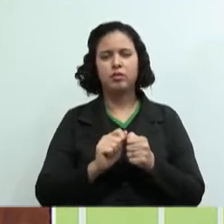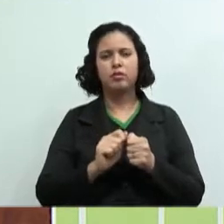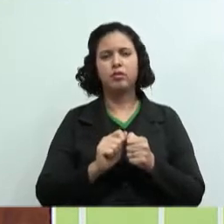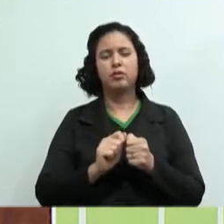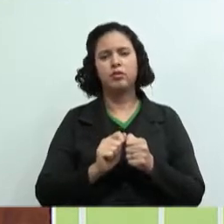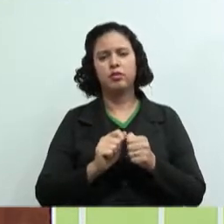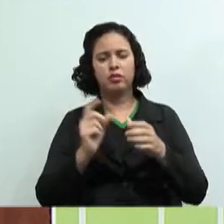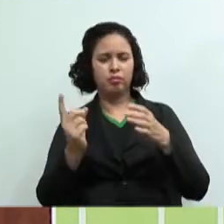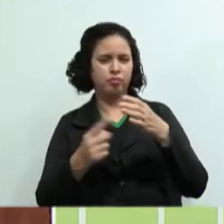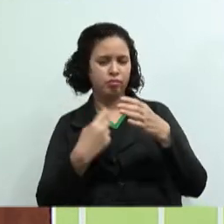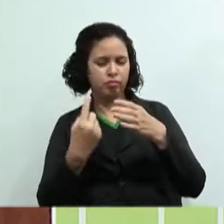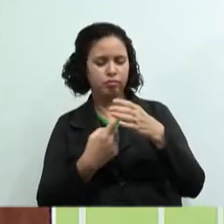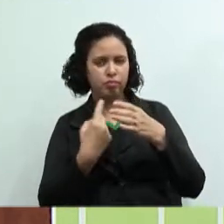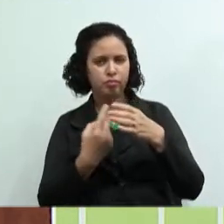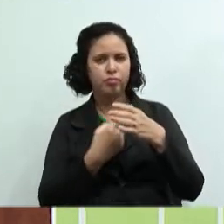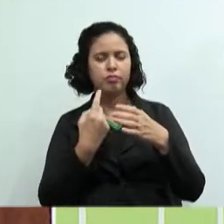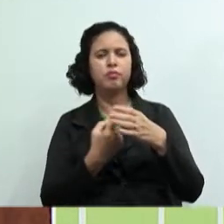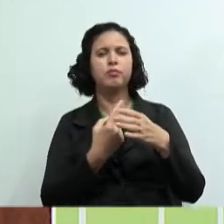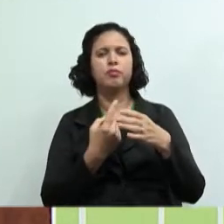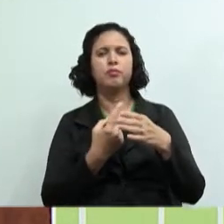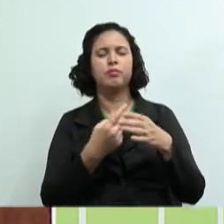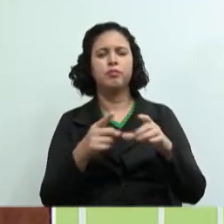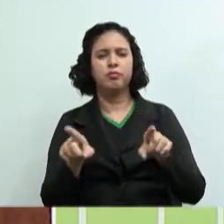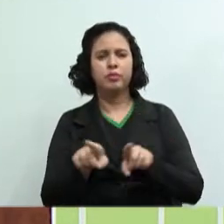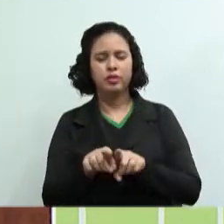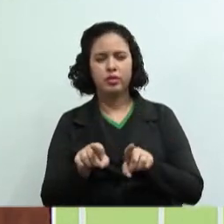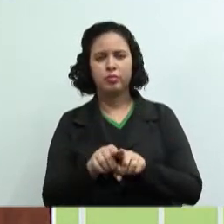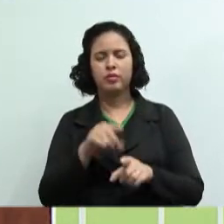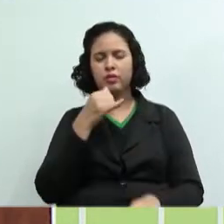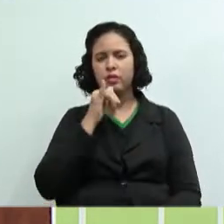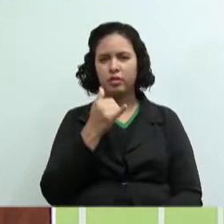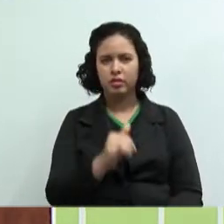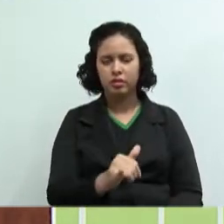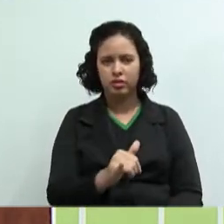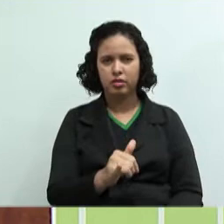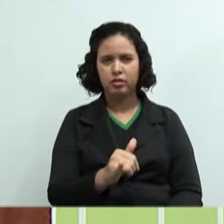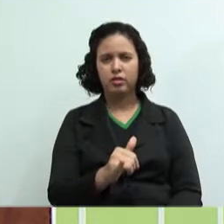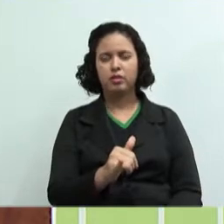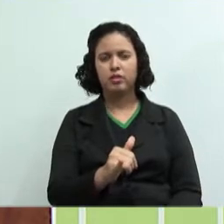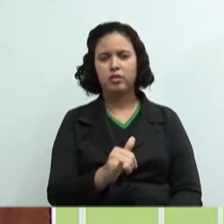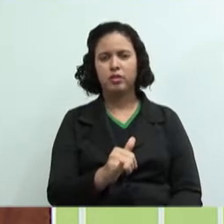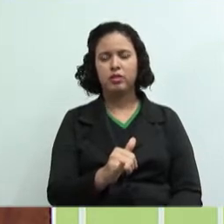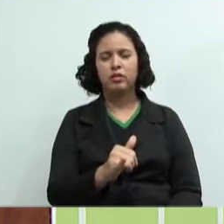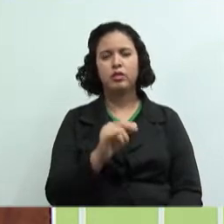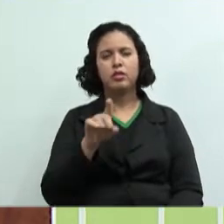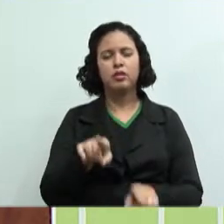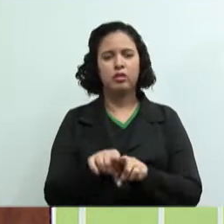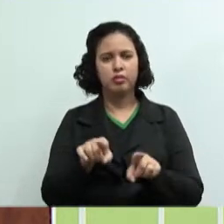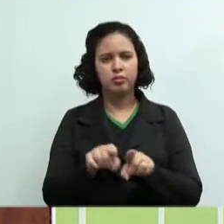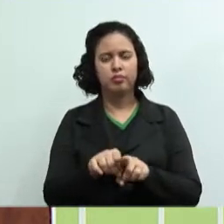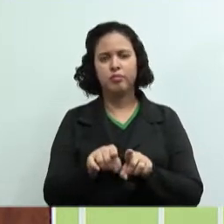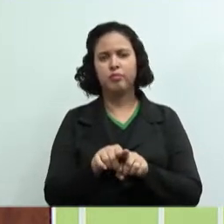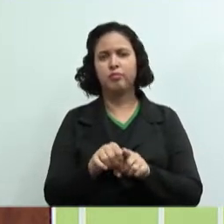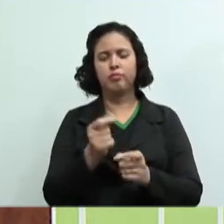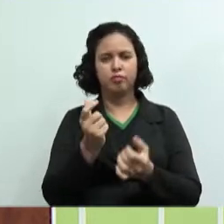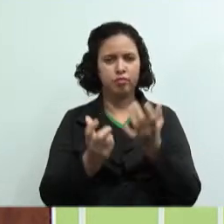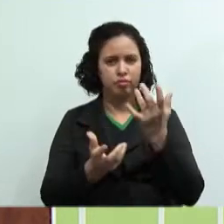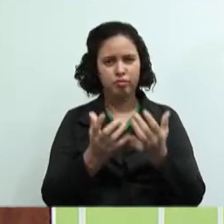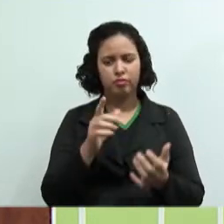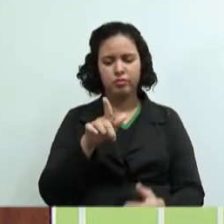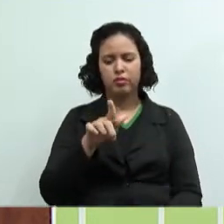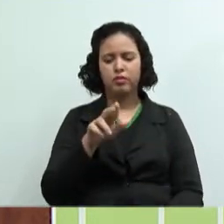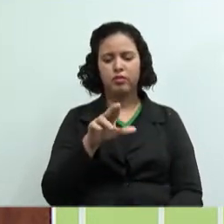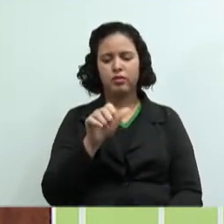pudim no liquidificador, o que mais? Ah, tem a energia, tem o gás. Eu preciso definir o quê? Os